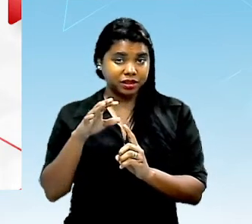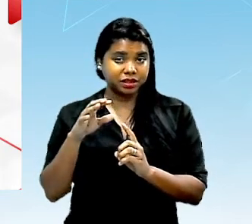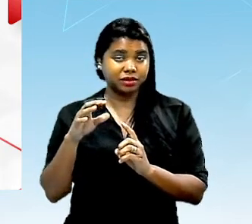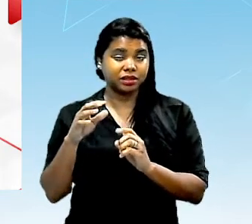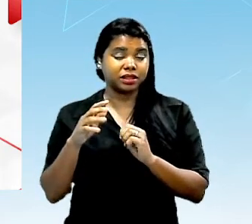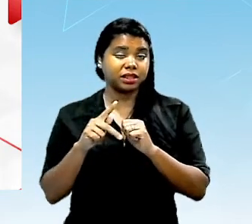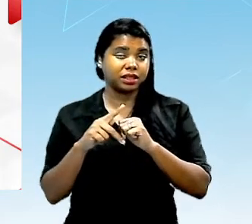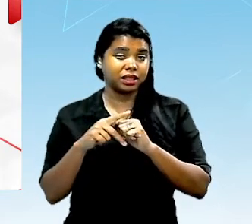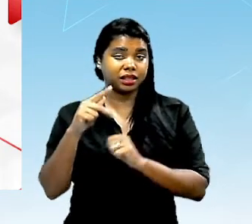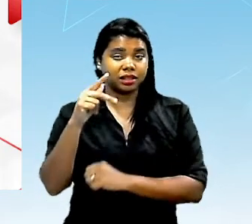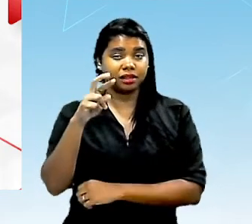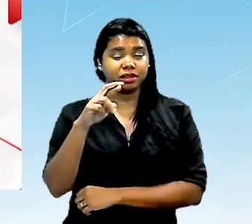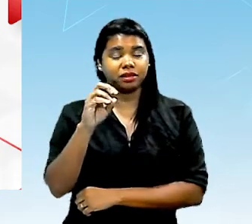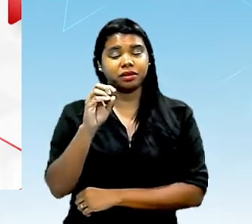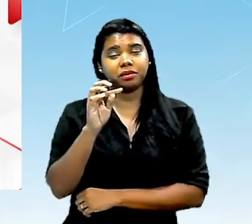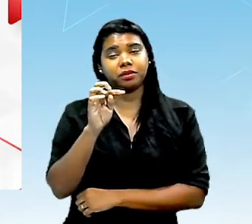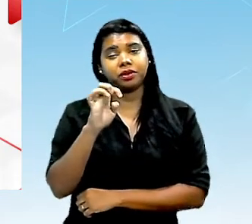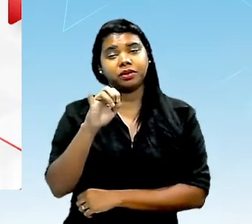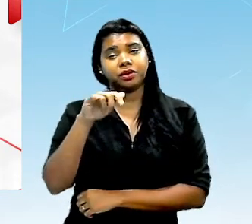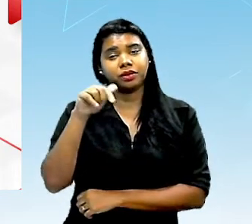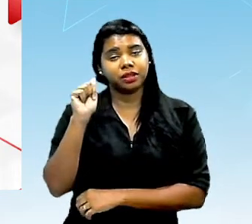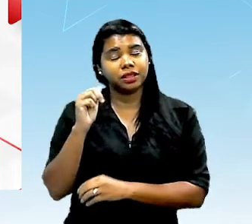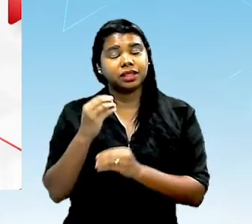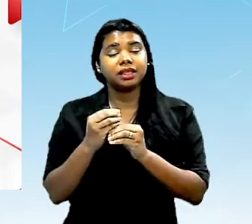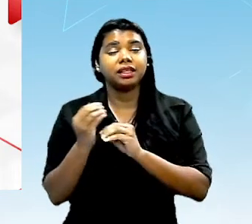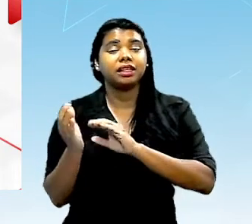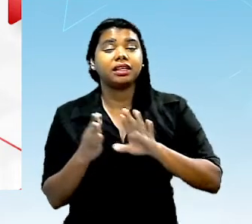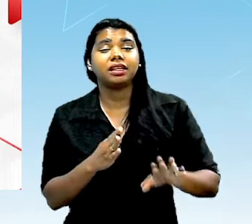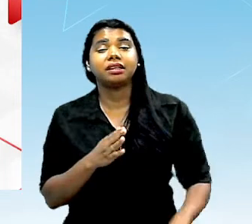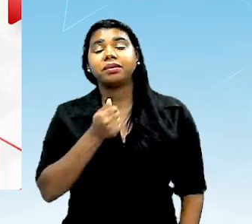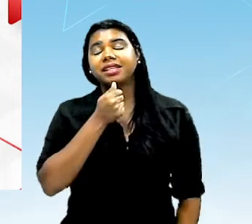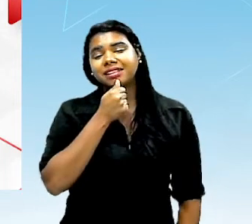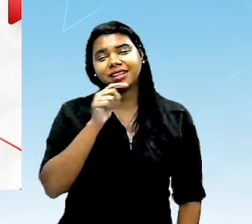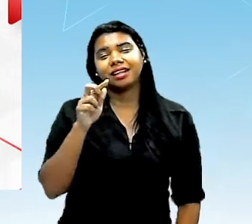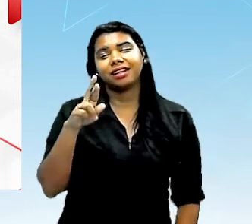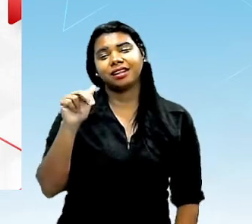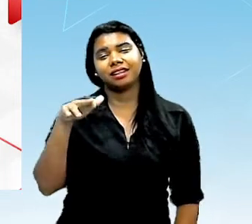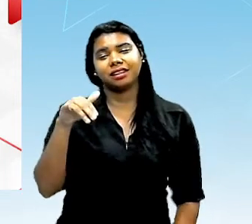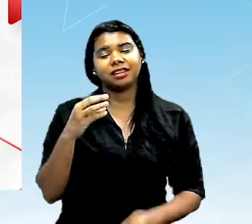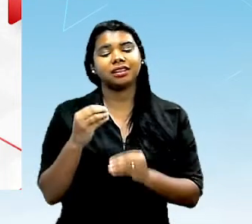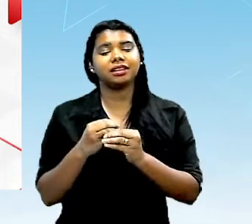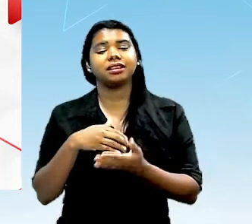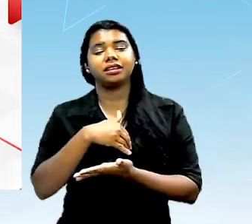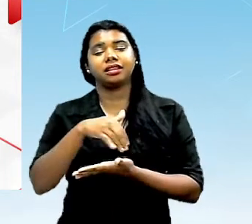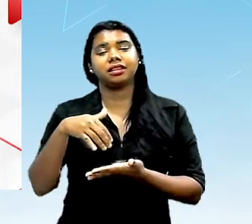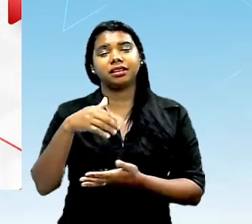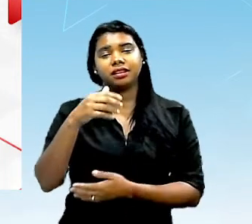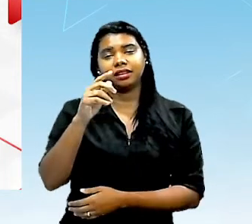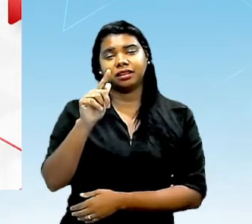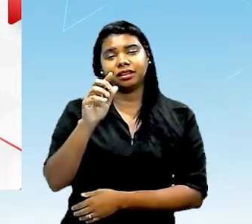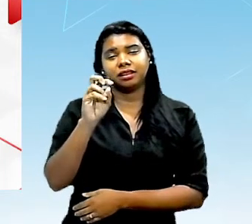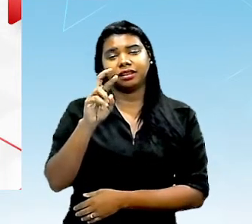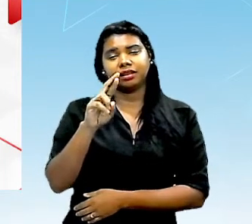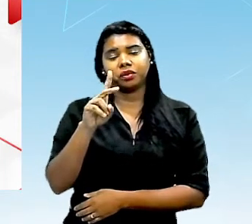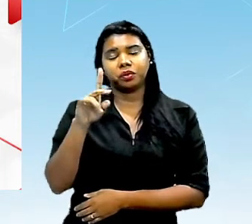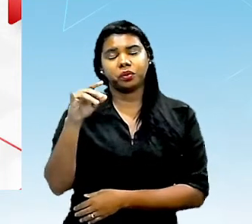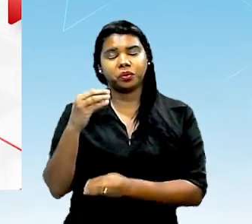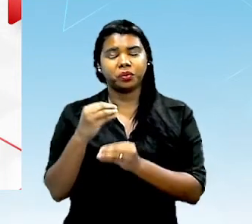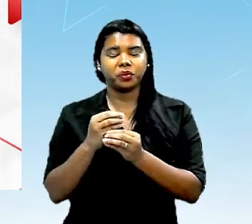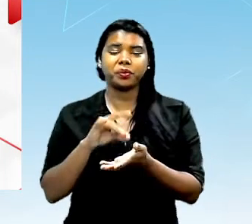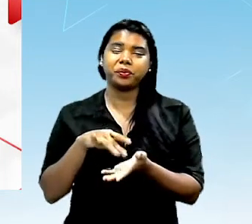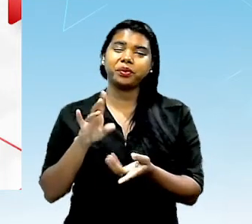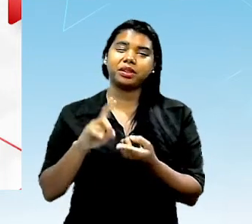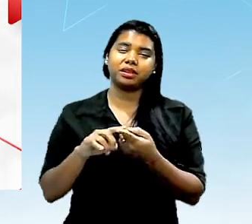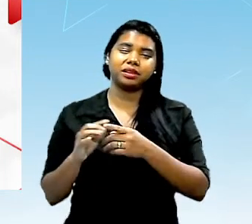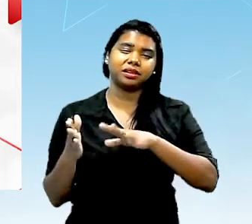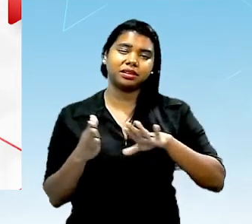mas ainda estamos falando em gramas gorduras vai no mesmo caminho agora, quando eu passo para sais minerais